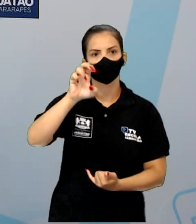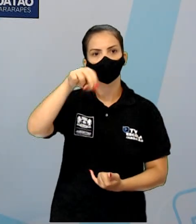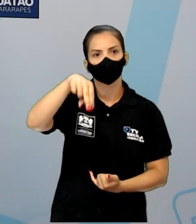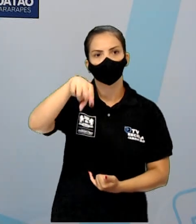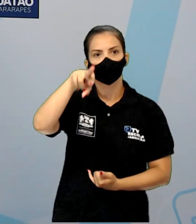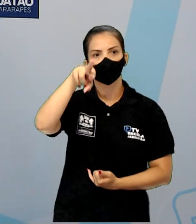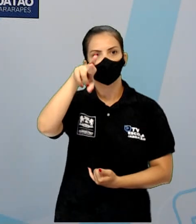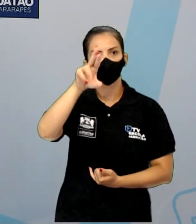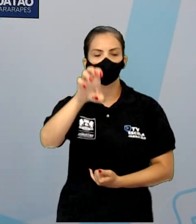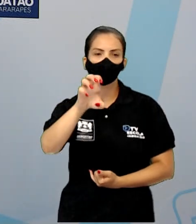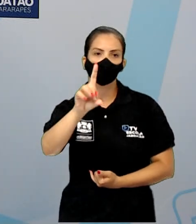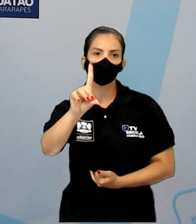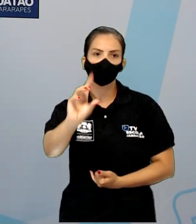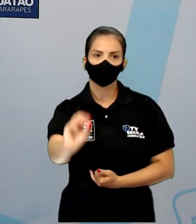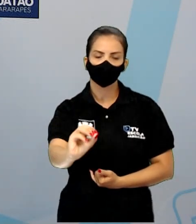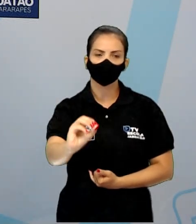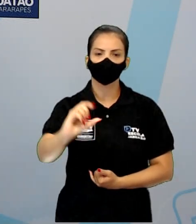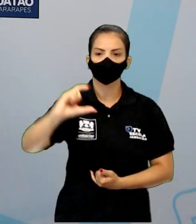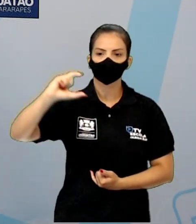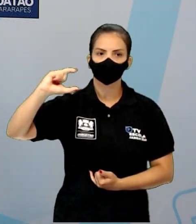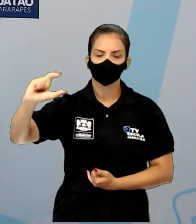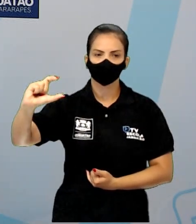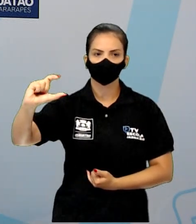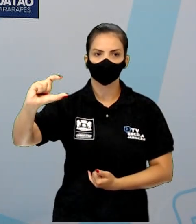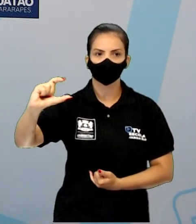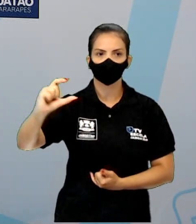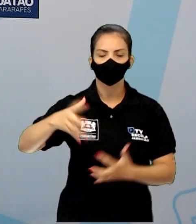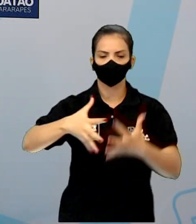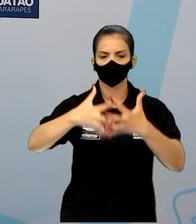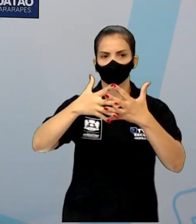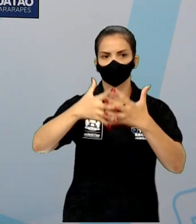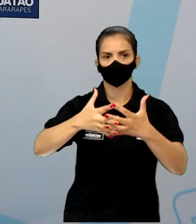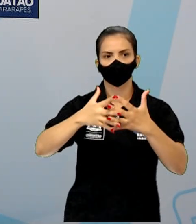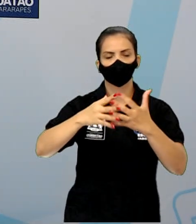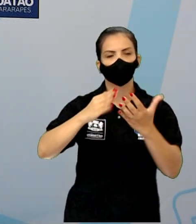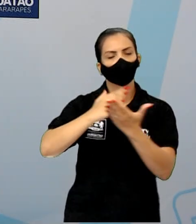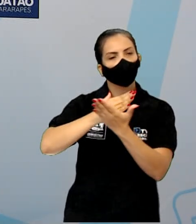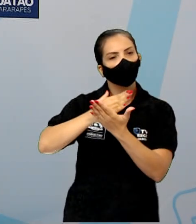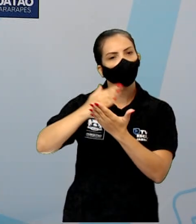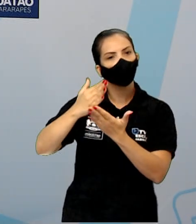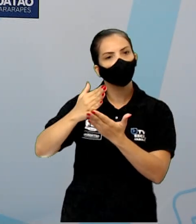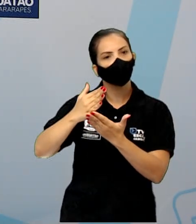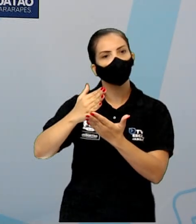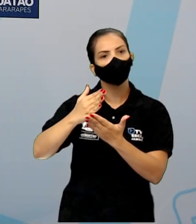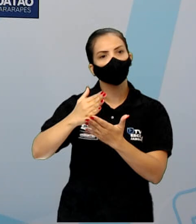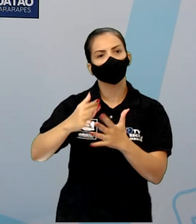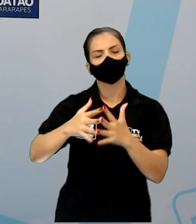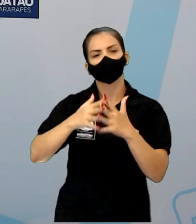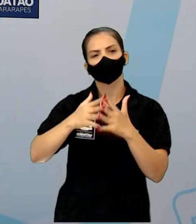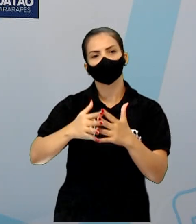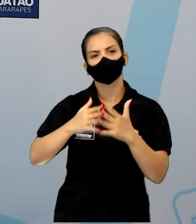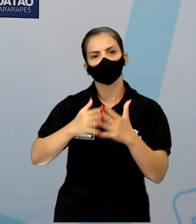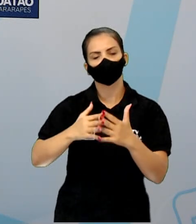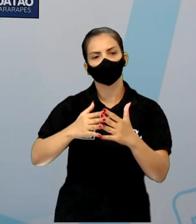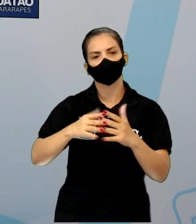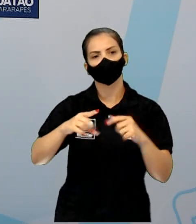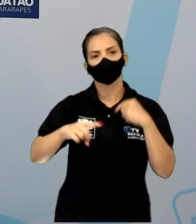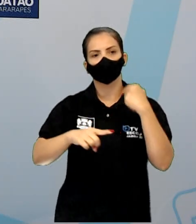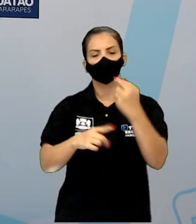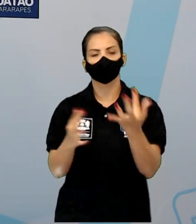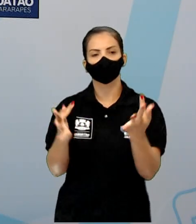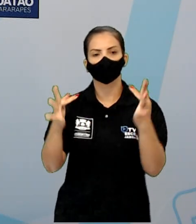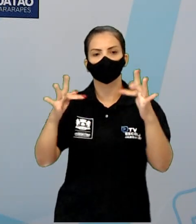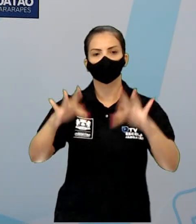constituir das seguintes partes, que a gente já viu lá. Conflito, introdução, complicação, clima-se e desfecho.